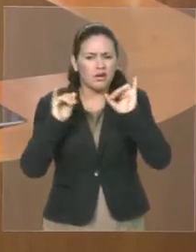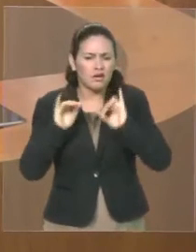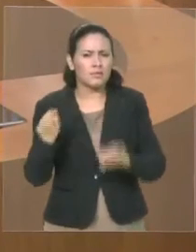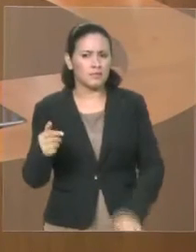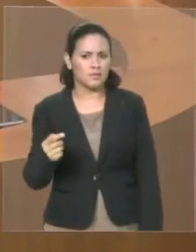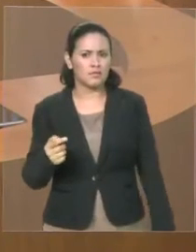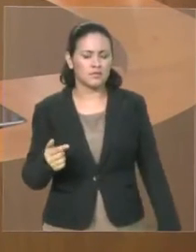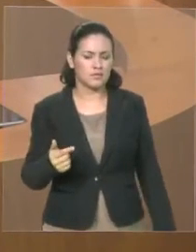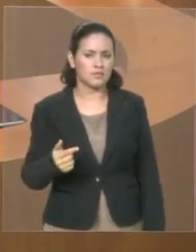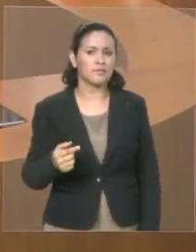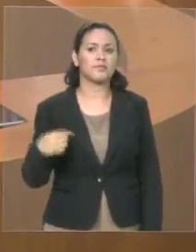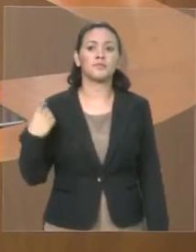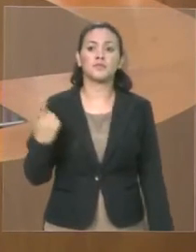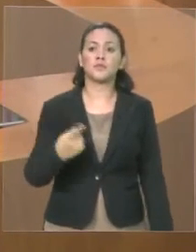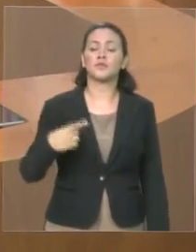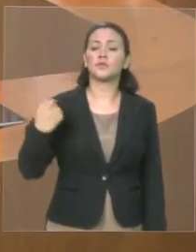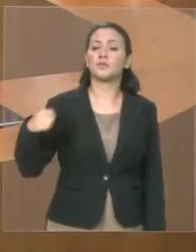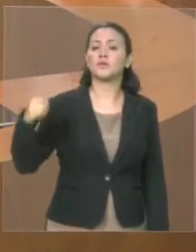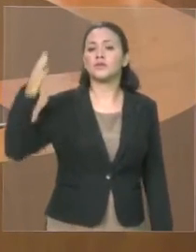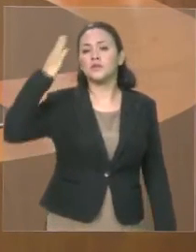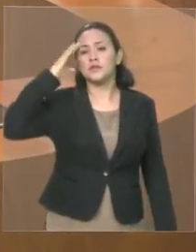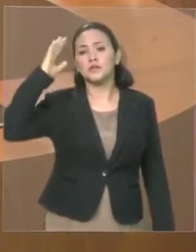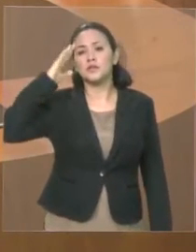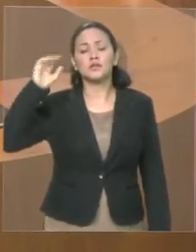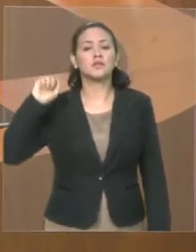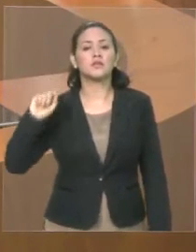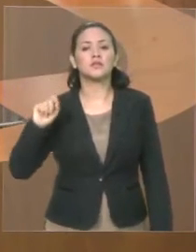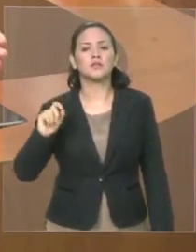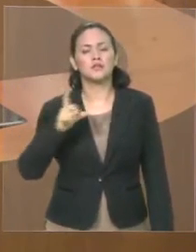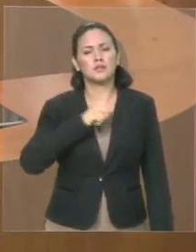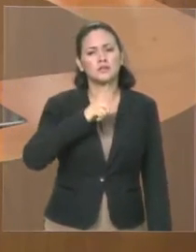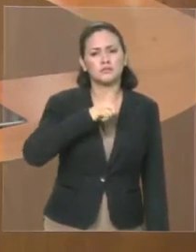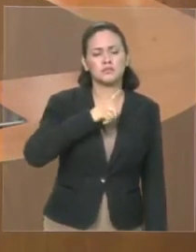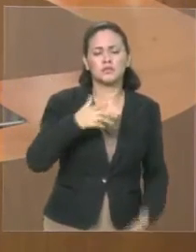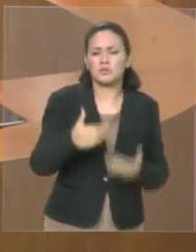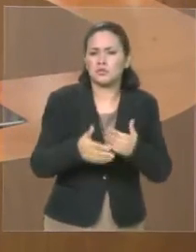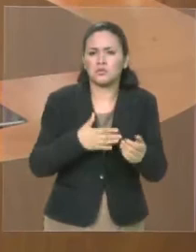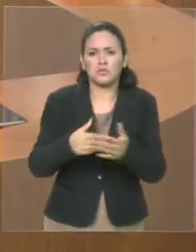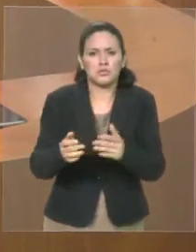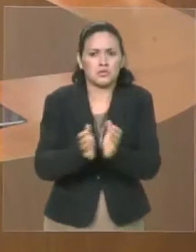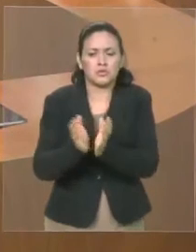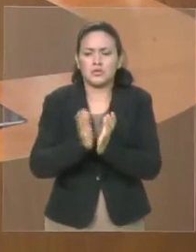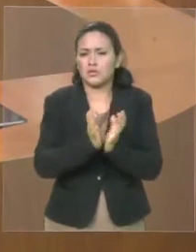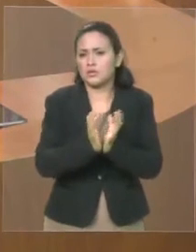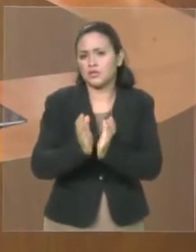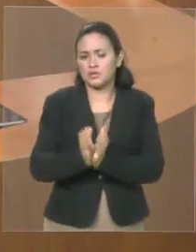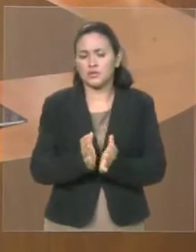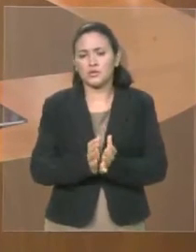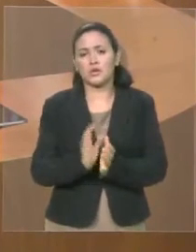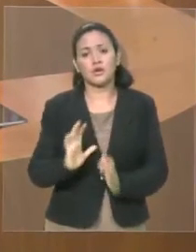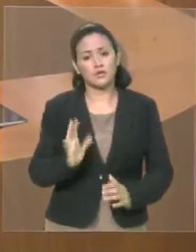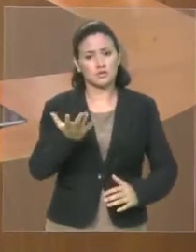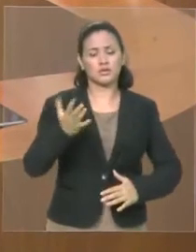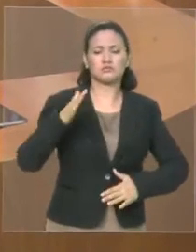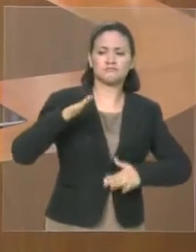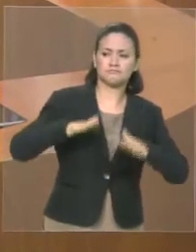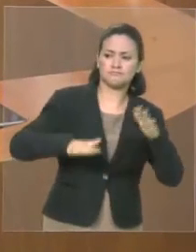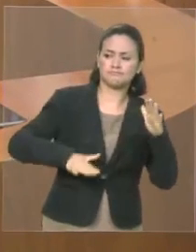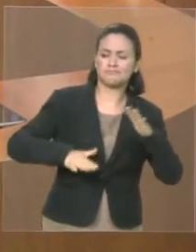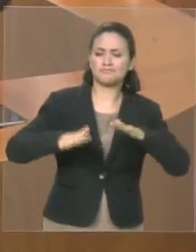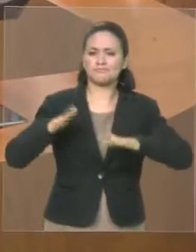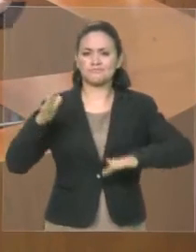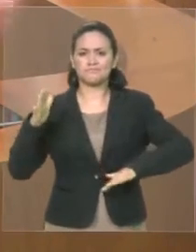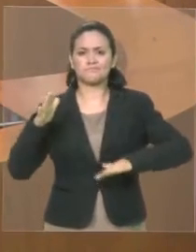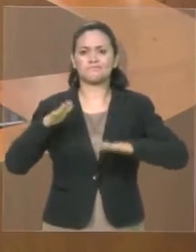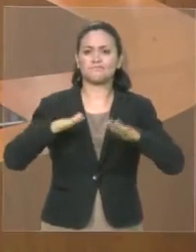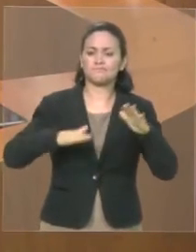nós precisamos entender que tem esses momentos, qualquer time passa por esses momentos de subida, o